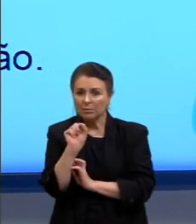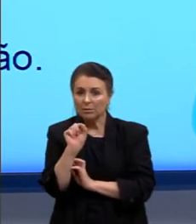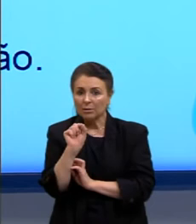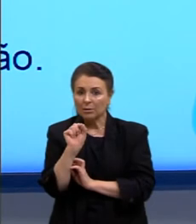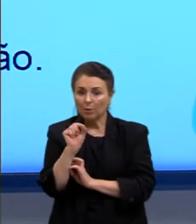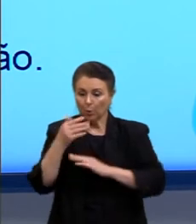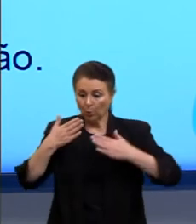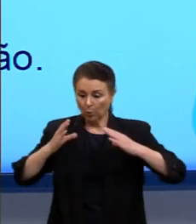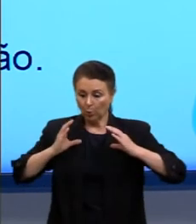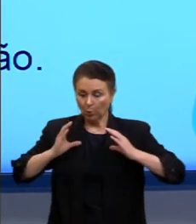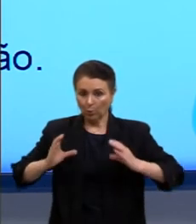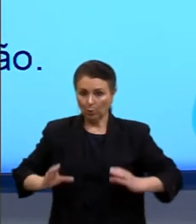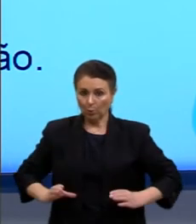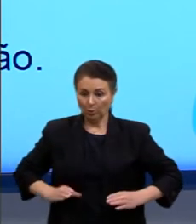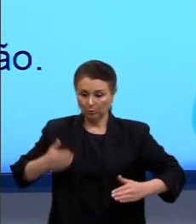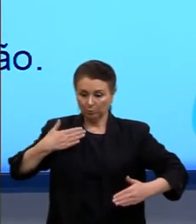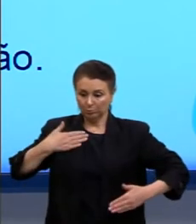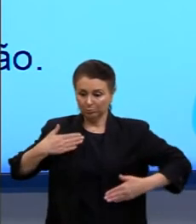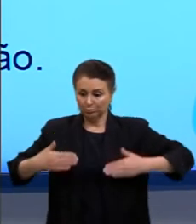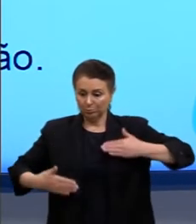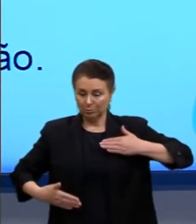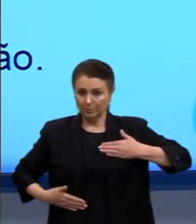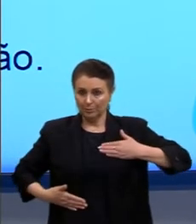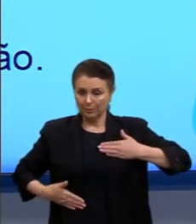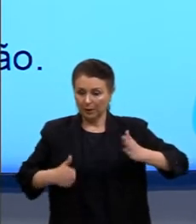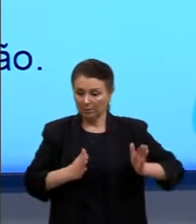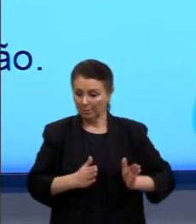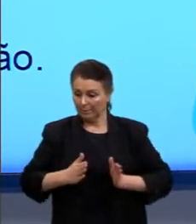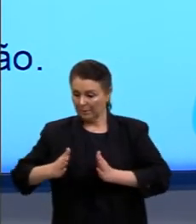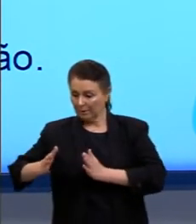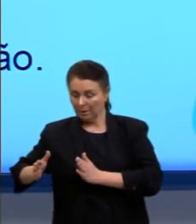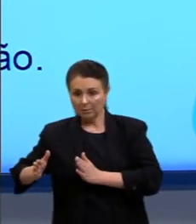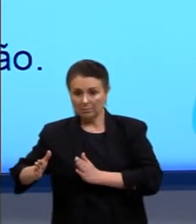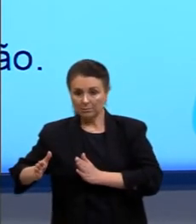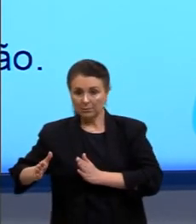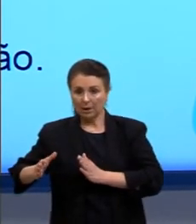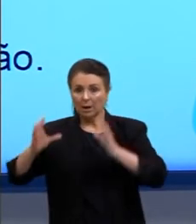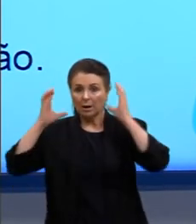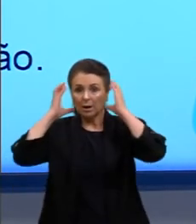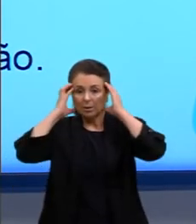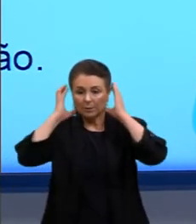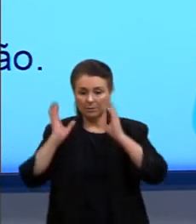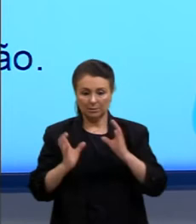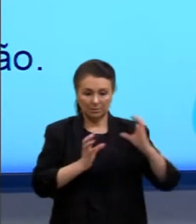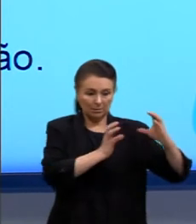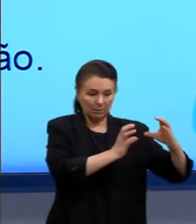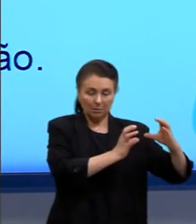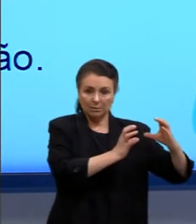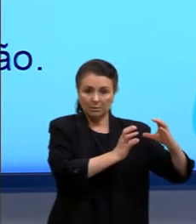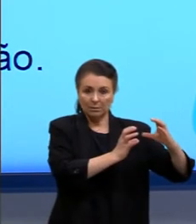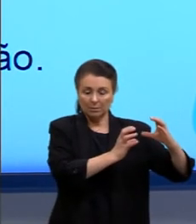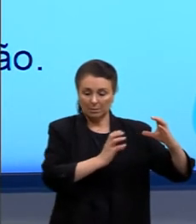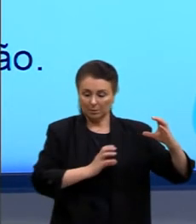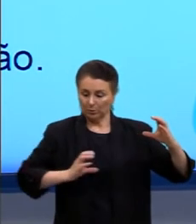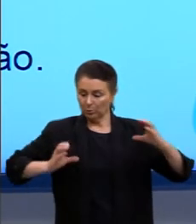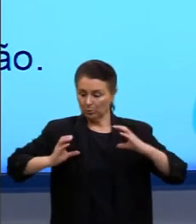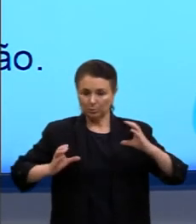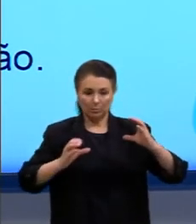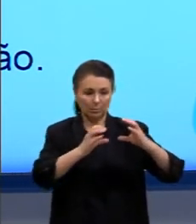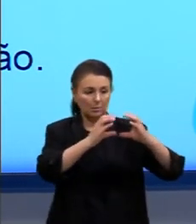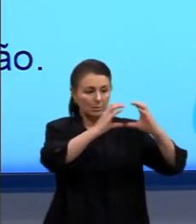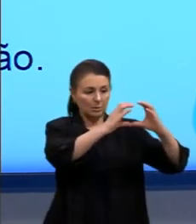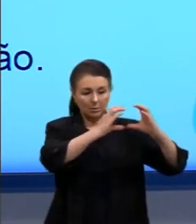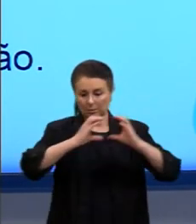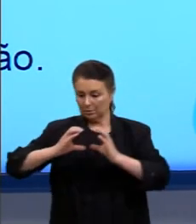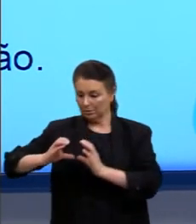corpo, né, dessa pessoa, ele foi, então, deslocado, né? Parece que ele mudou de lugar, mas não, é só a imagem que a gente